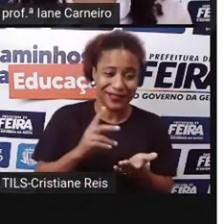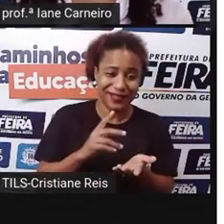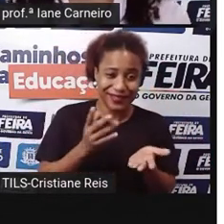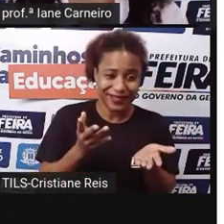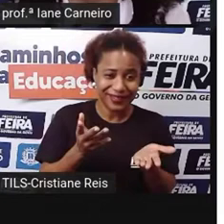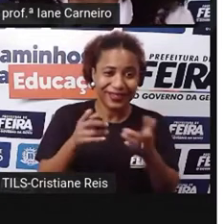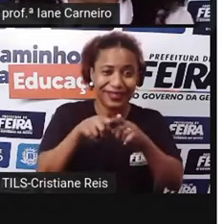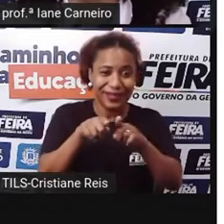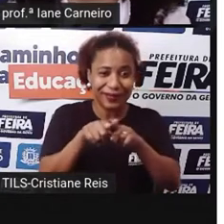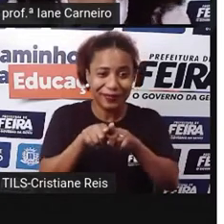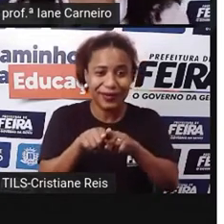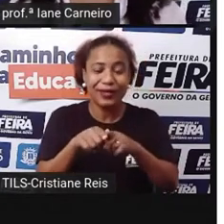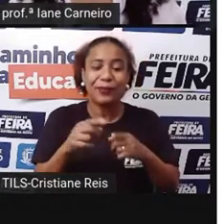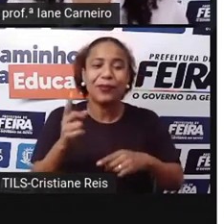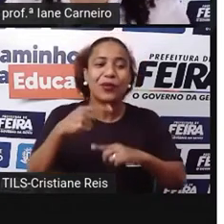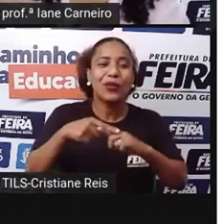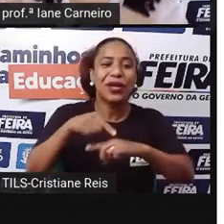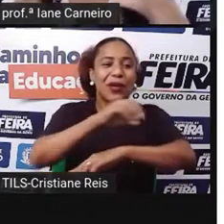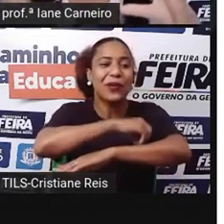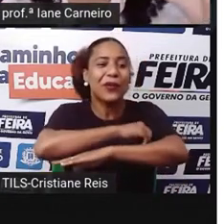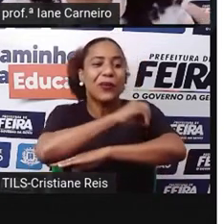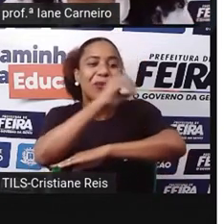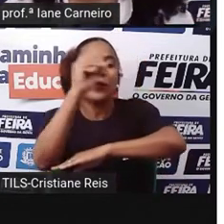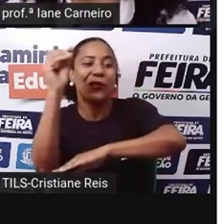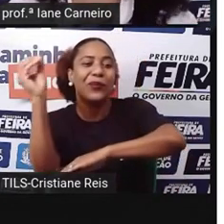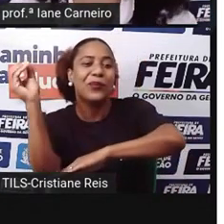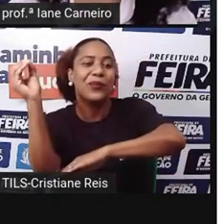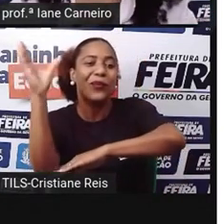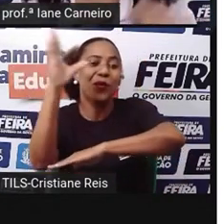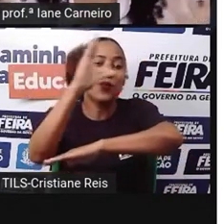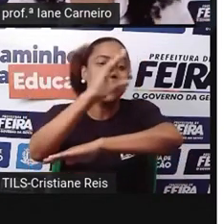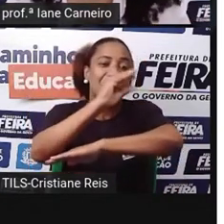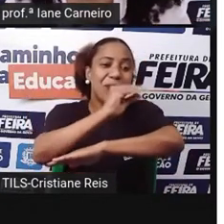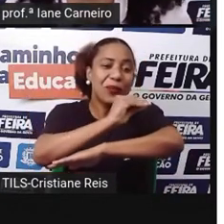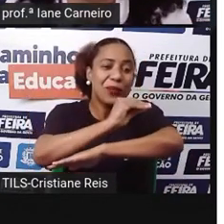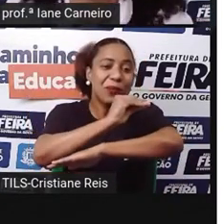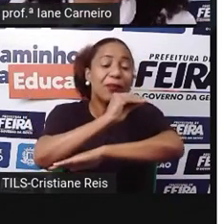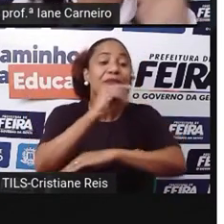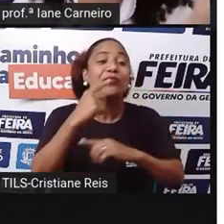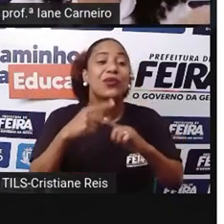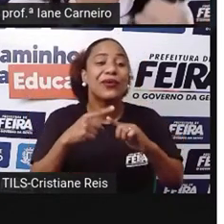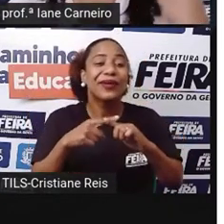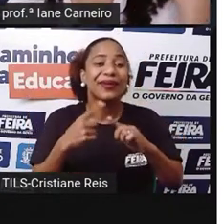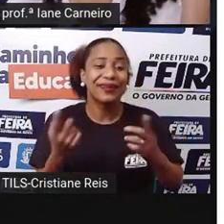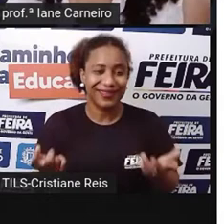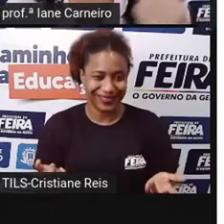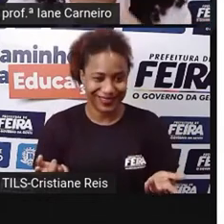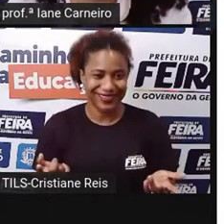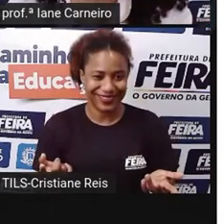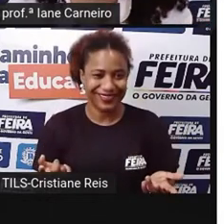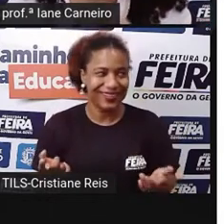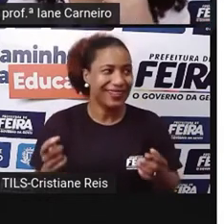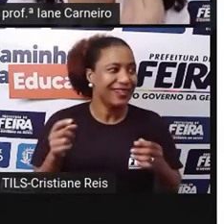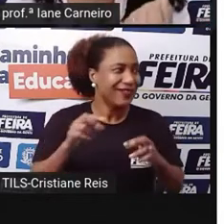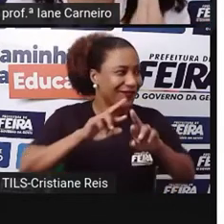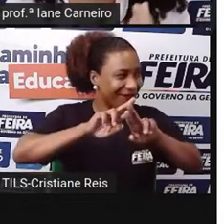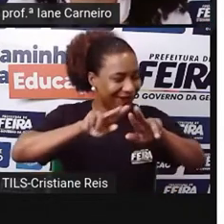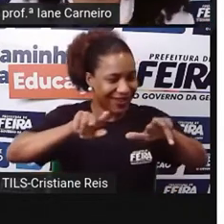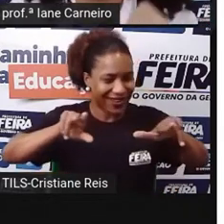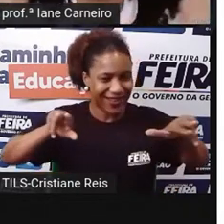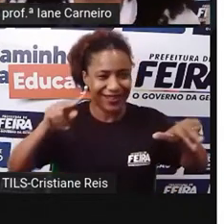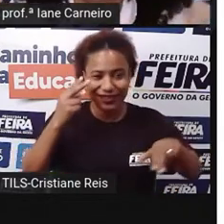a criação do dia e da noite. Então tem várias versões aí, e algumas delas são, tem essa